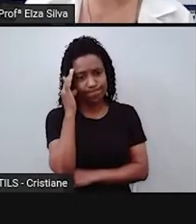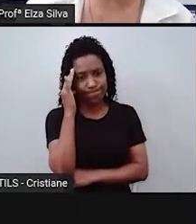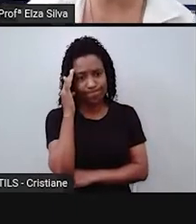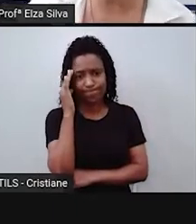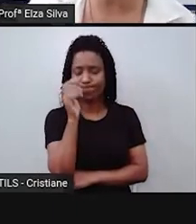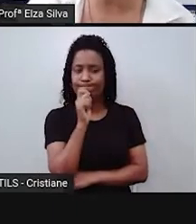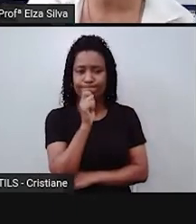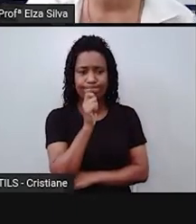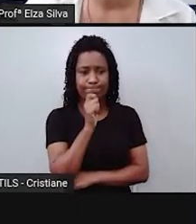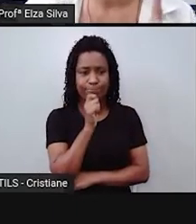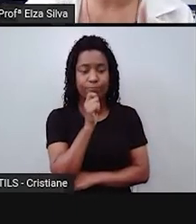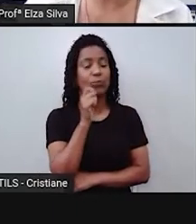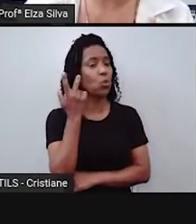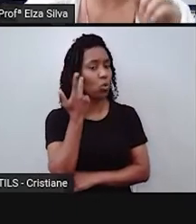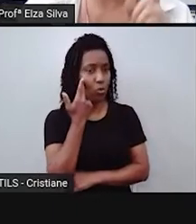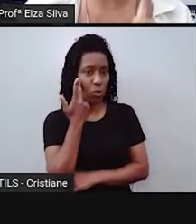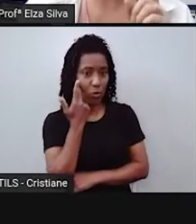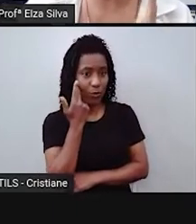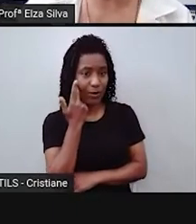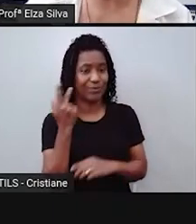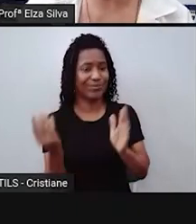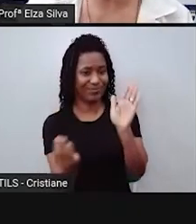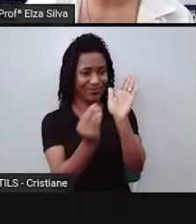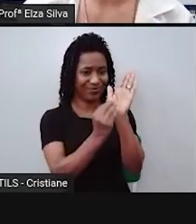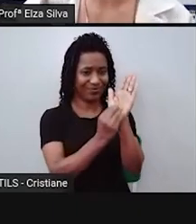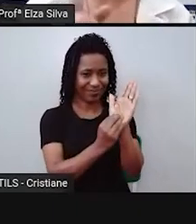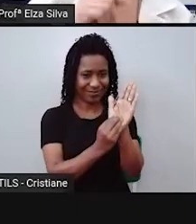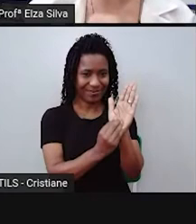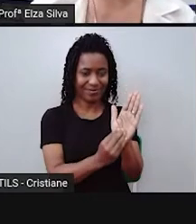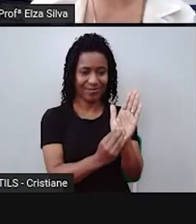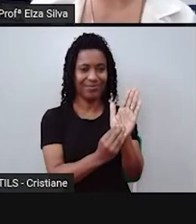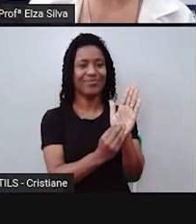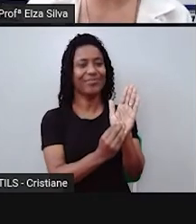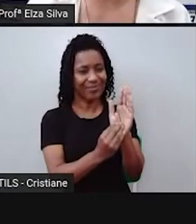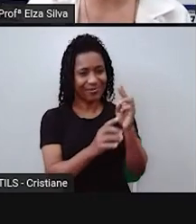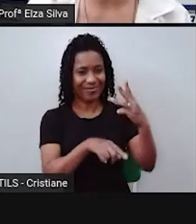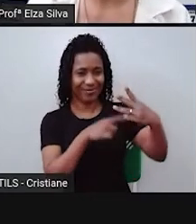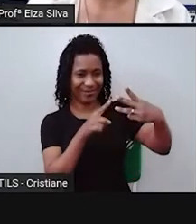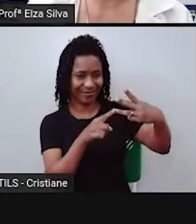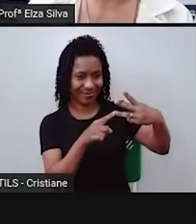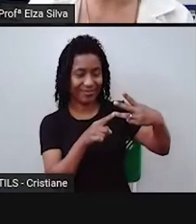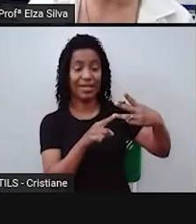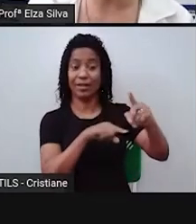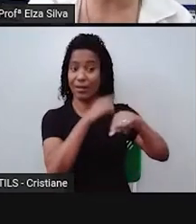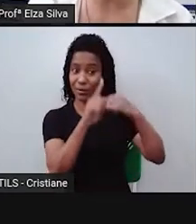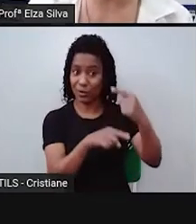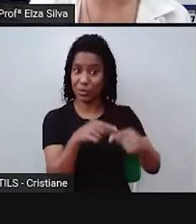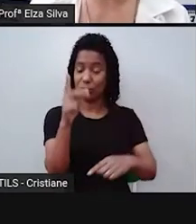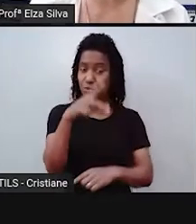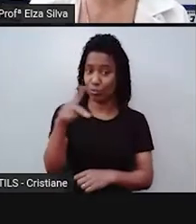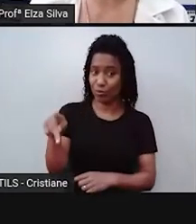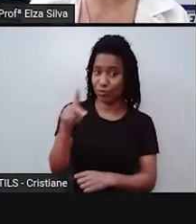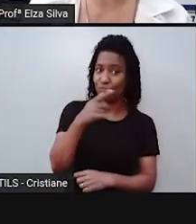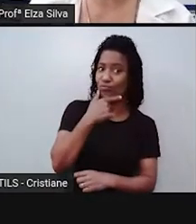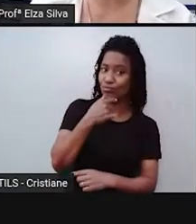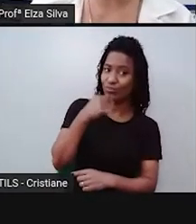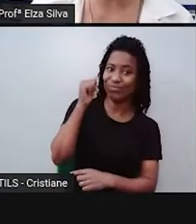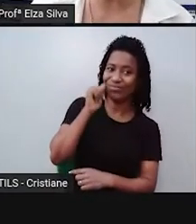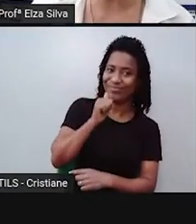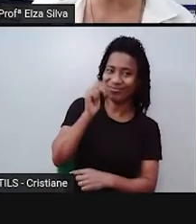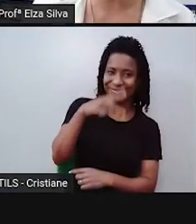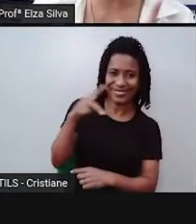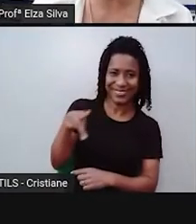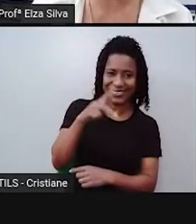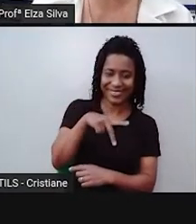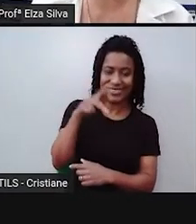processo de aprender, não se esqueçam de registrar no caderno e na primeira oportunidade que você tiver com o seu